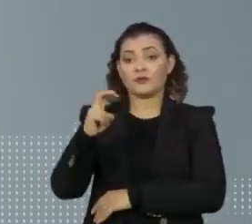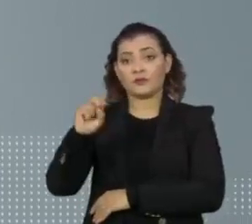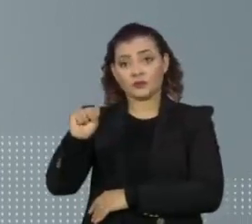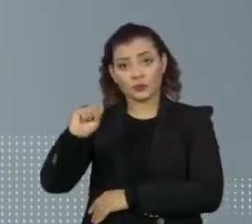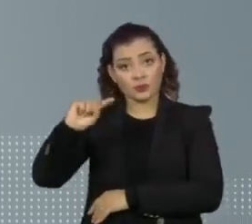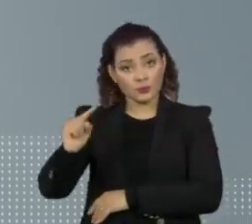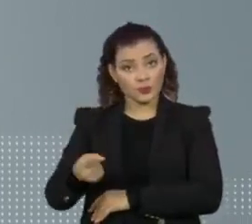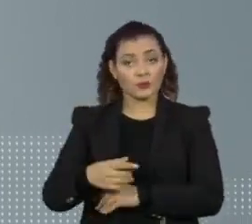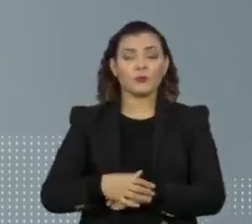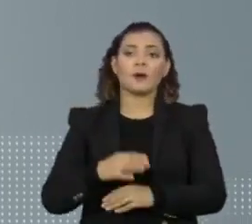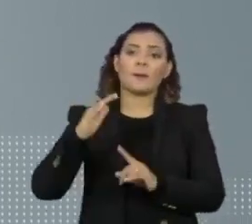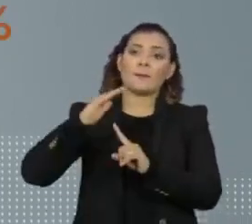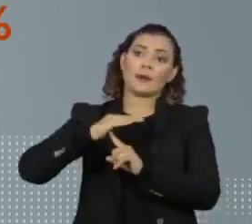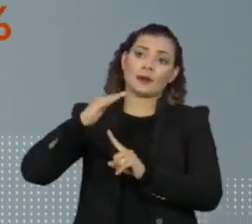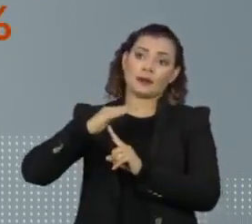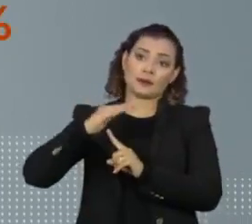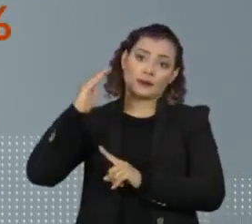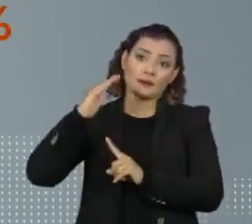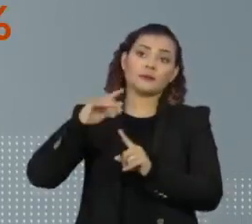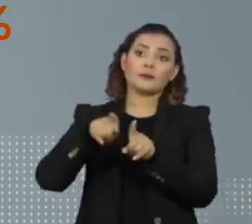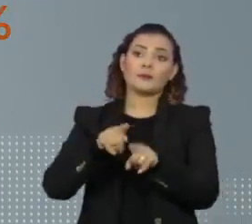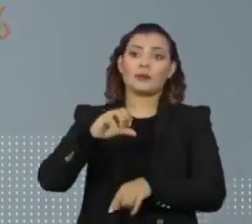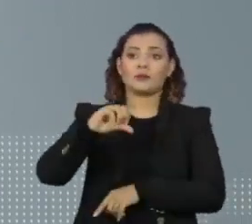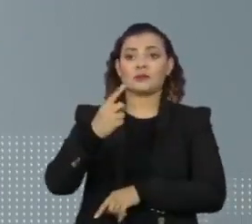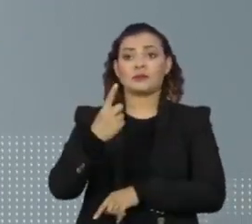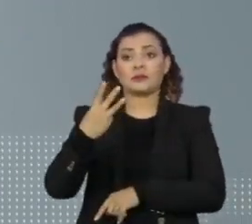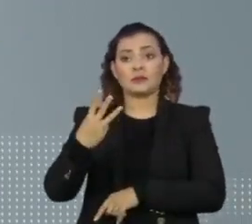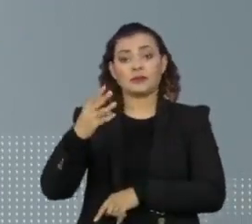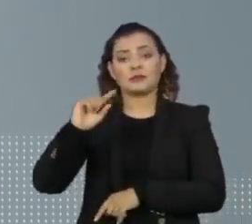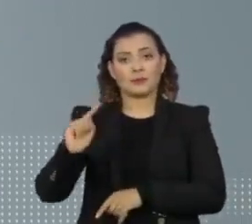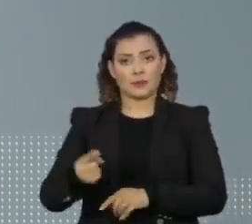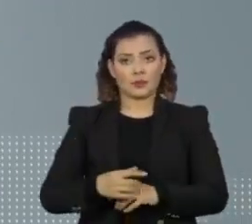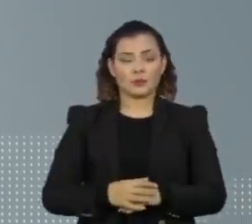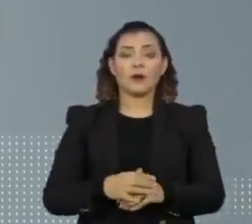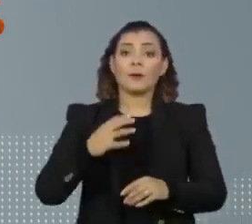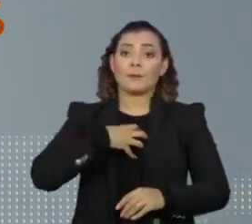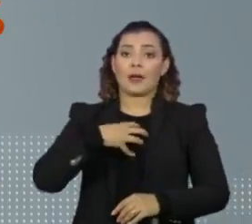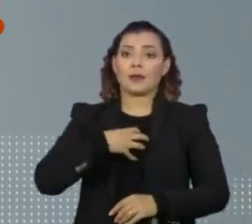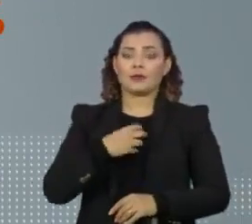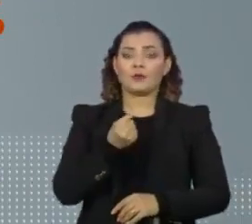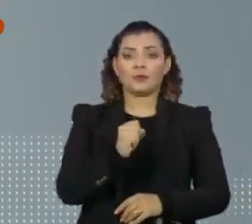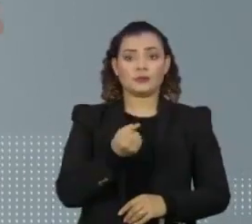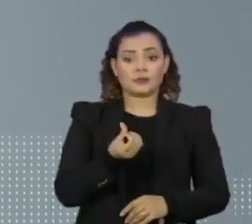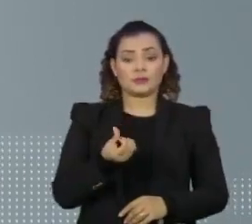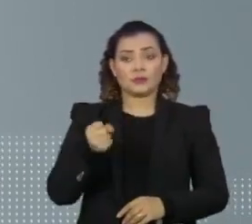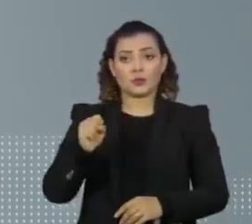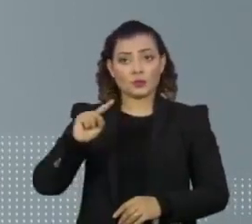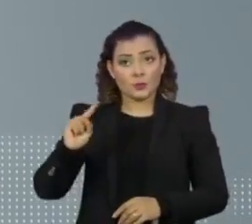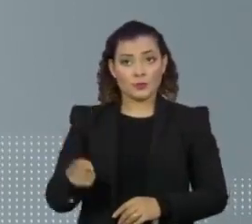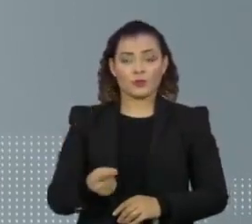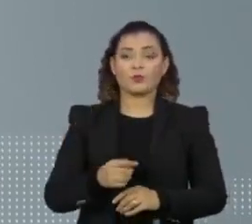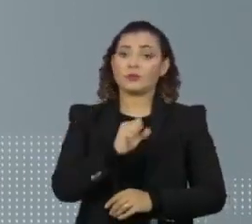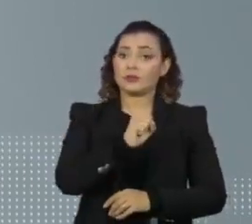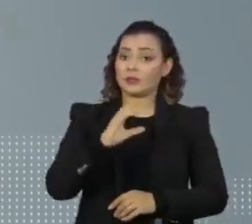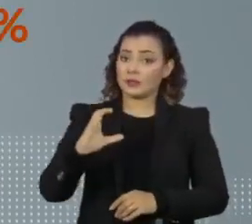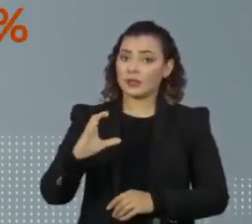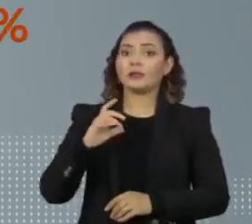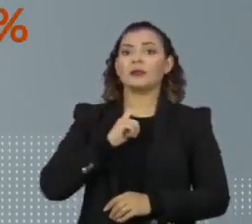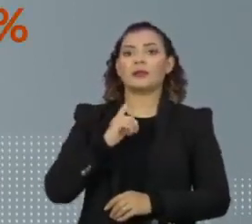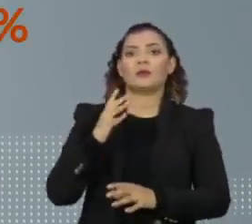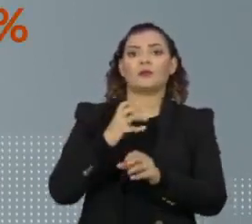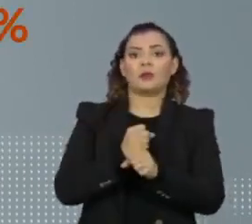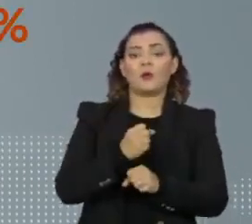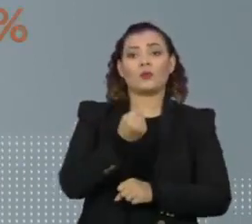mil, e o Paraná, com 913 mil. Na Bahia, são 868 mil registros. E em Santa Catarina, são